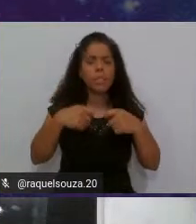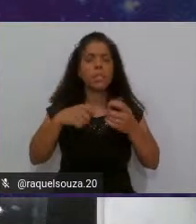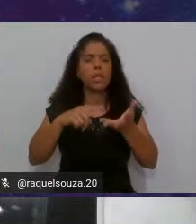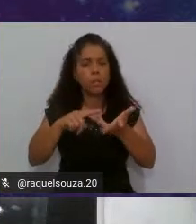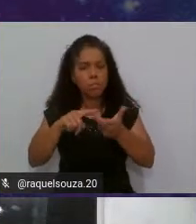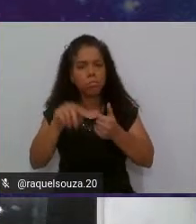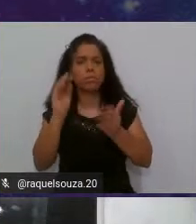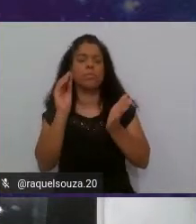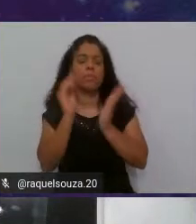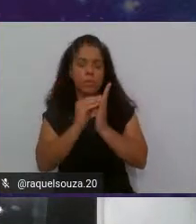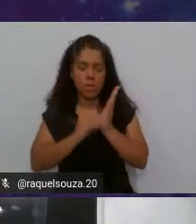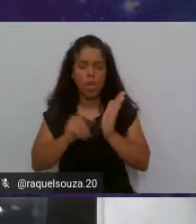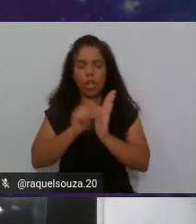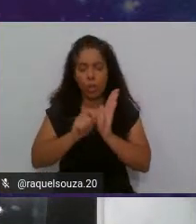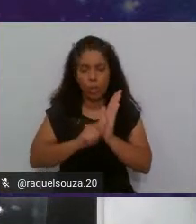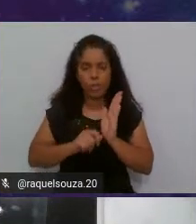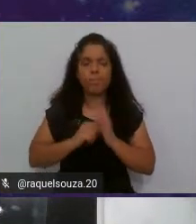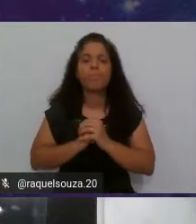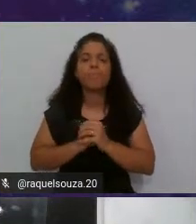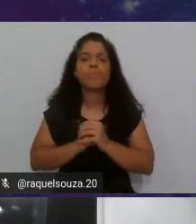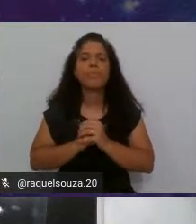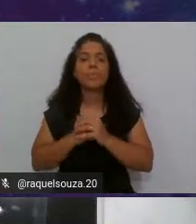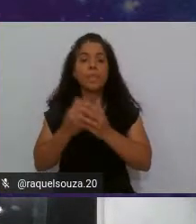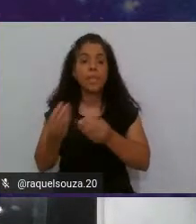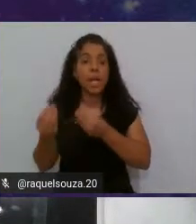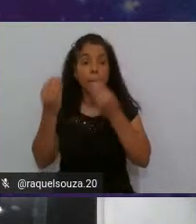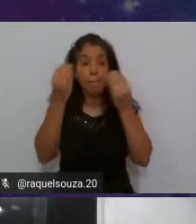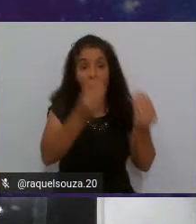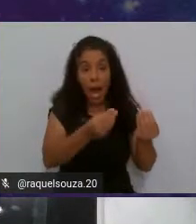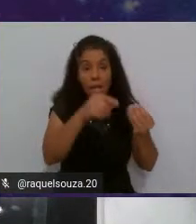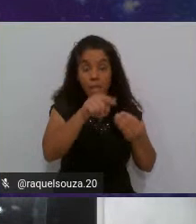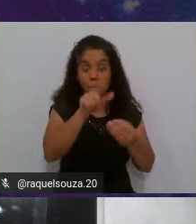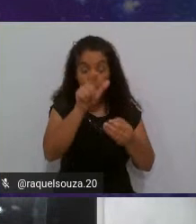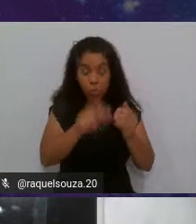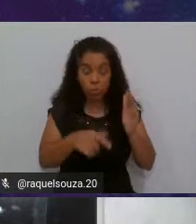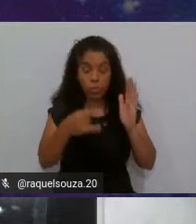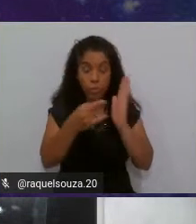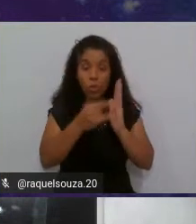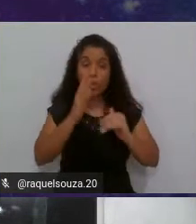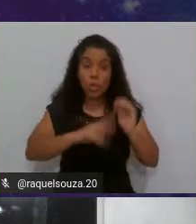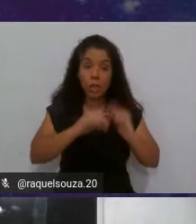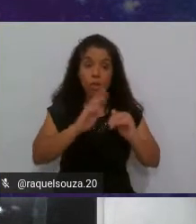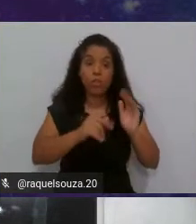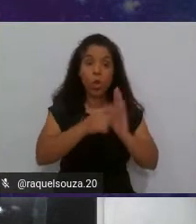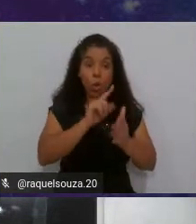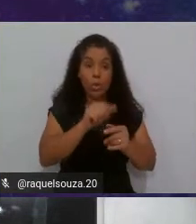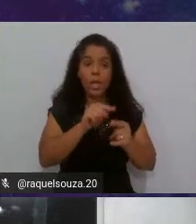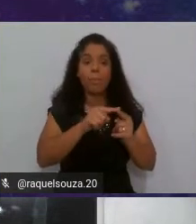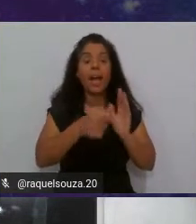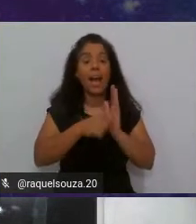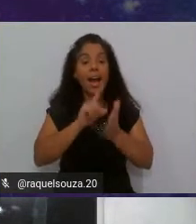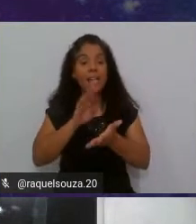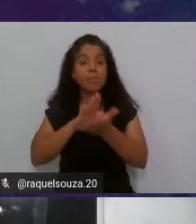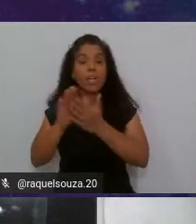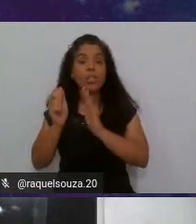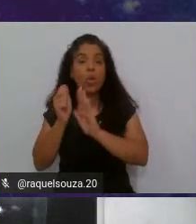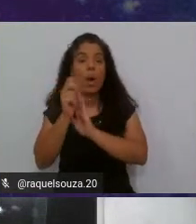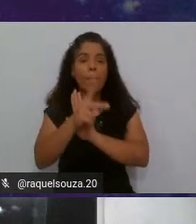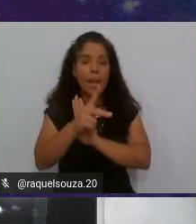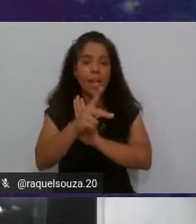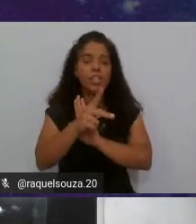e passa para o autor do código para que antes dele publicar em uma brente candidata, em uma